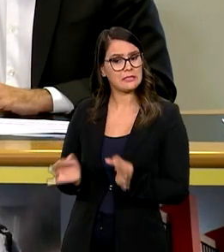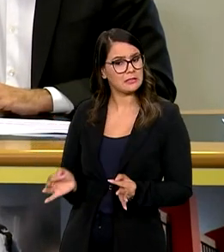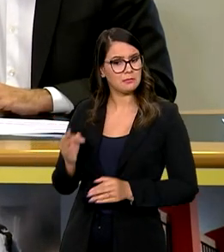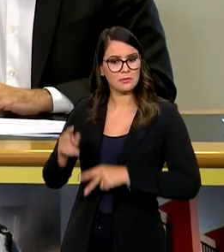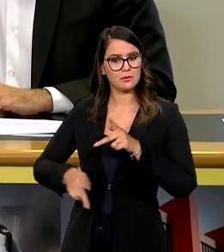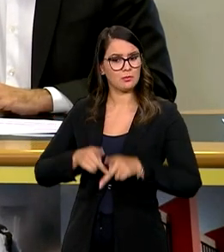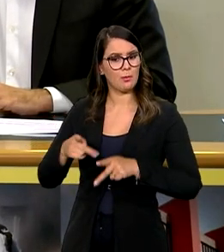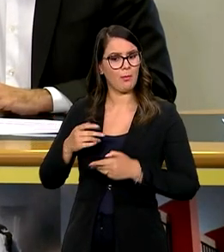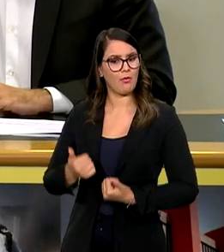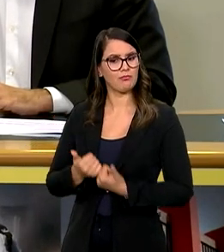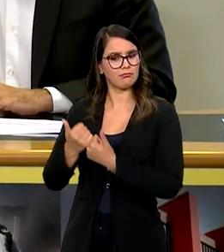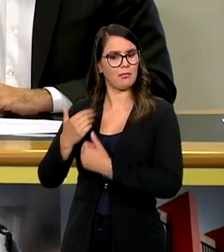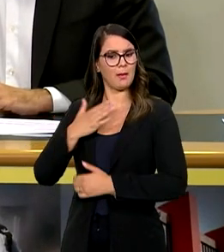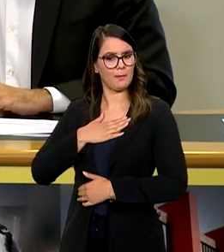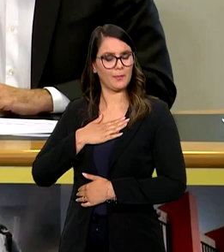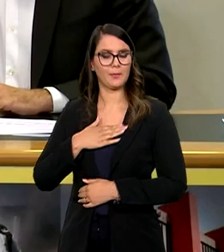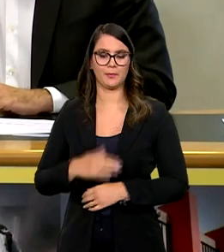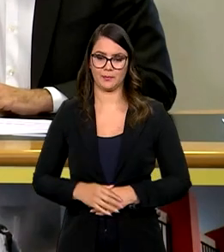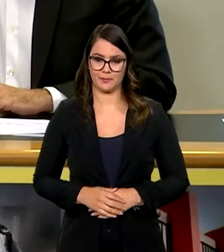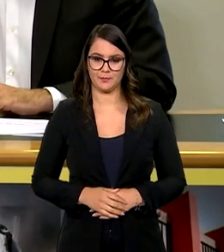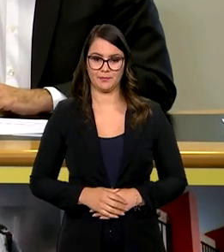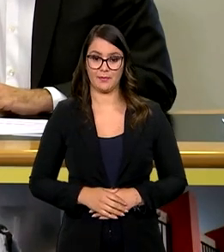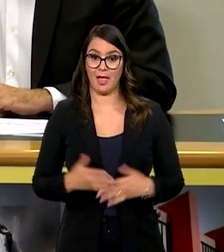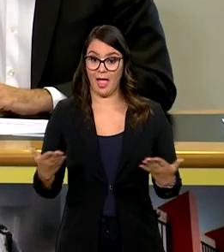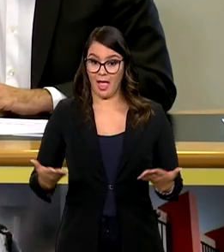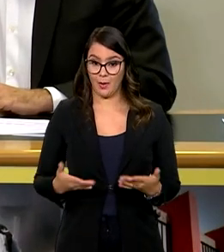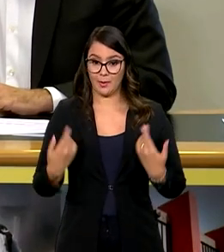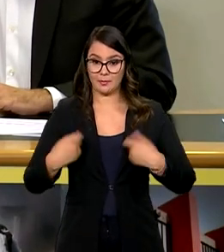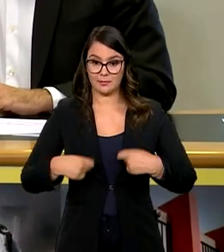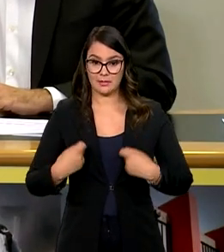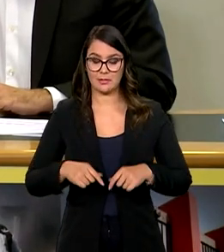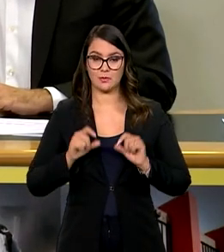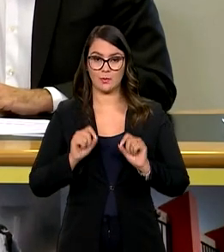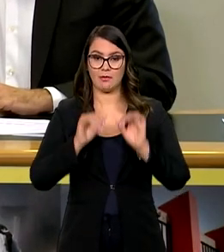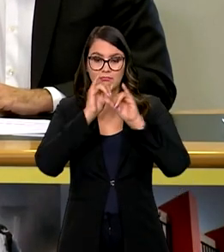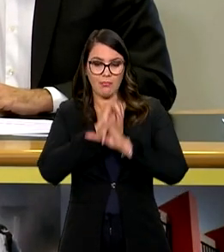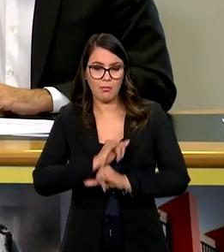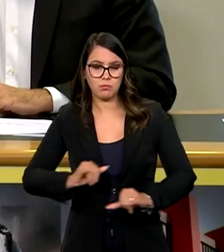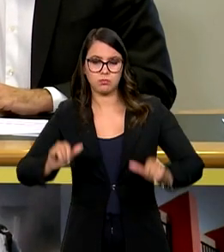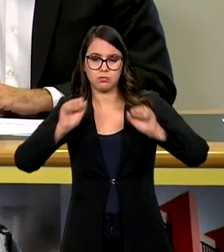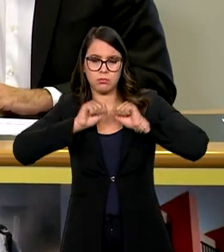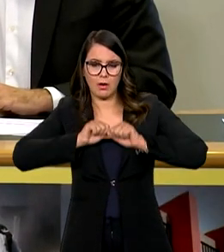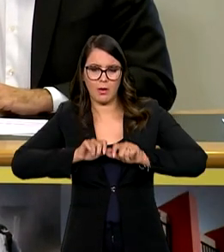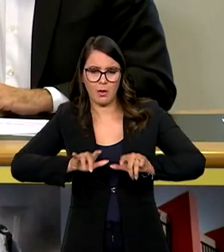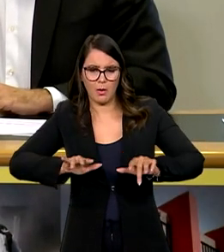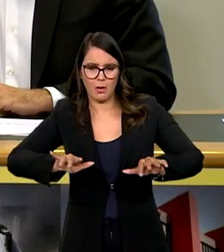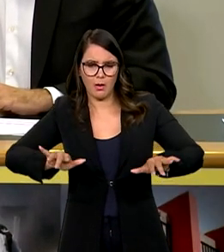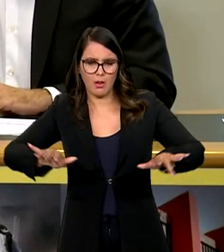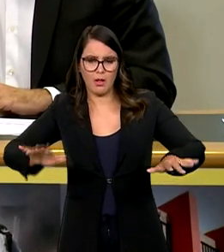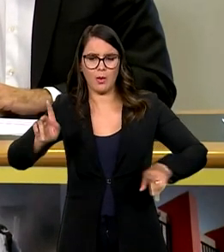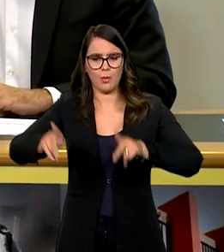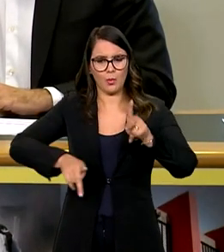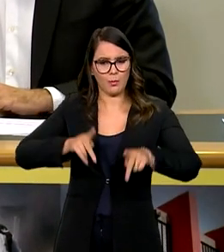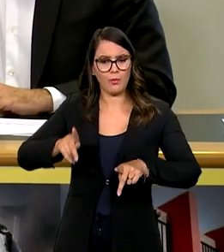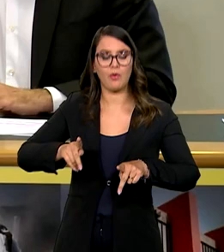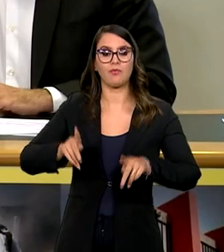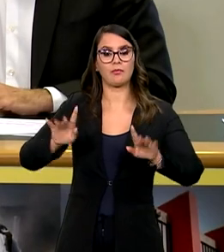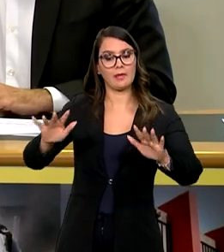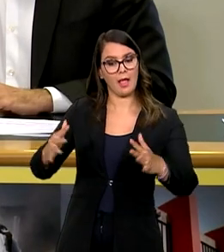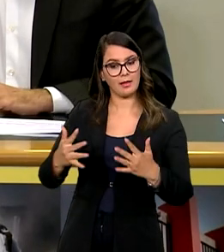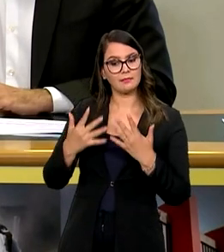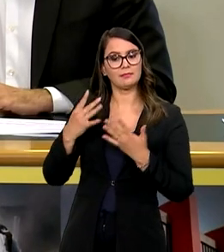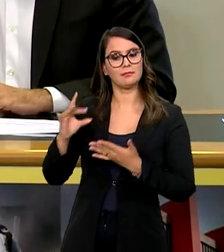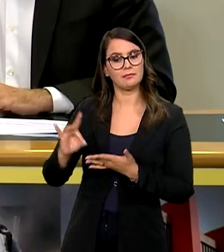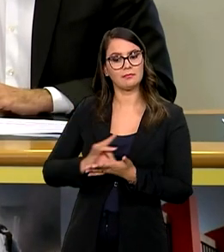a população se beneficiar desse programa. O a gente precisa agora é fazer essa informação chegar na população e atrair a população para